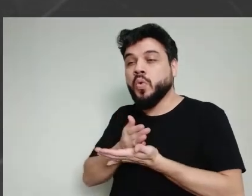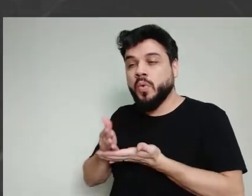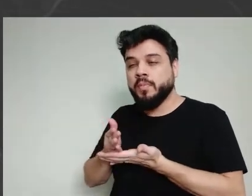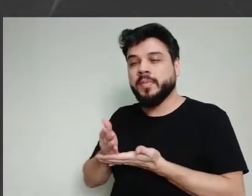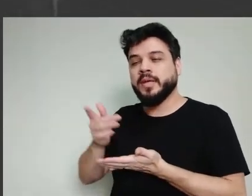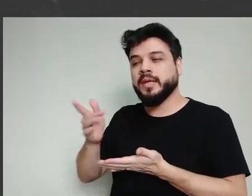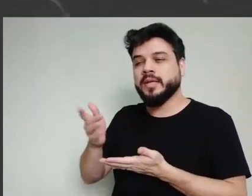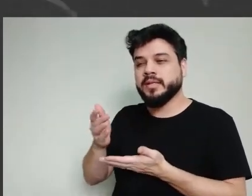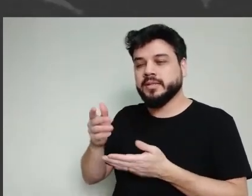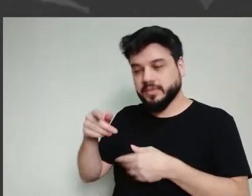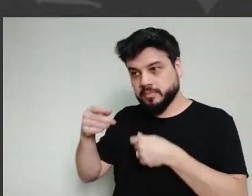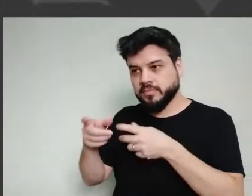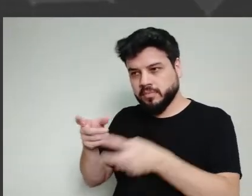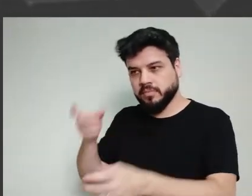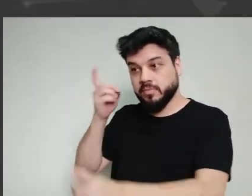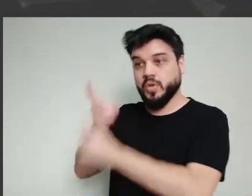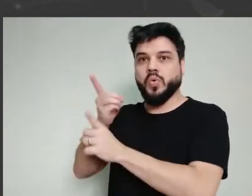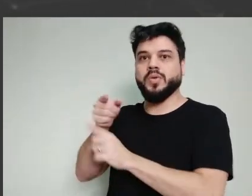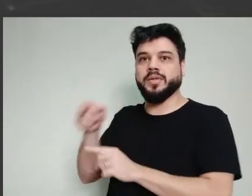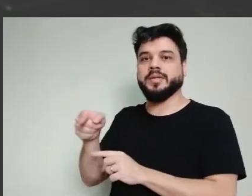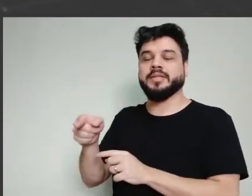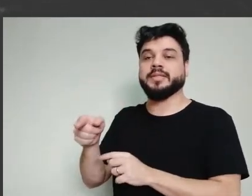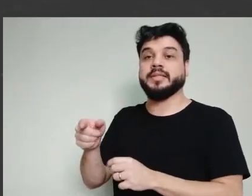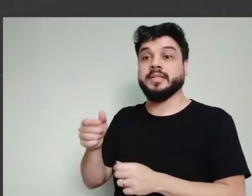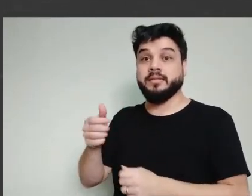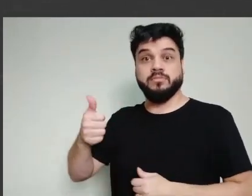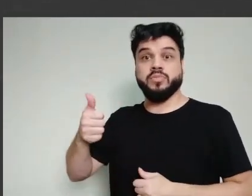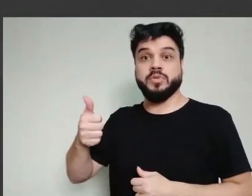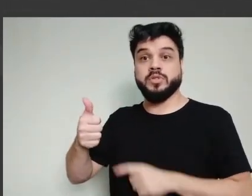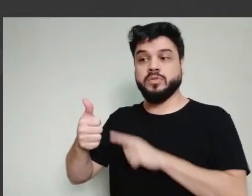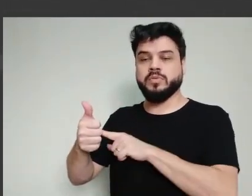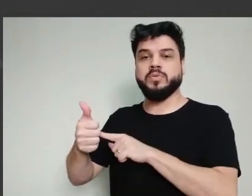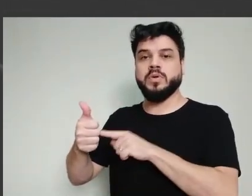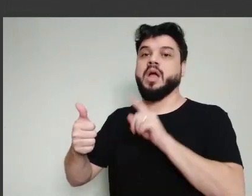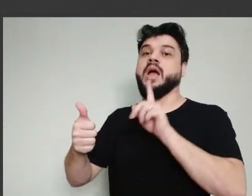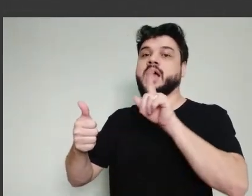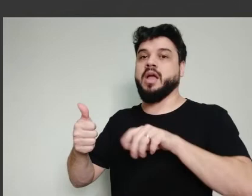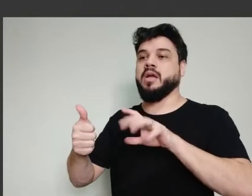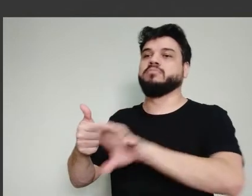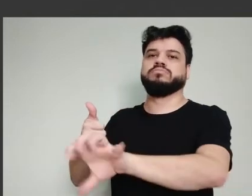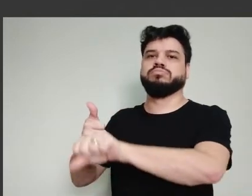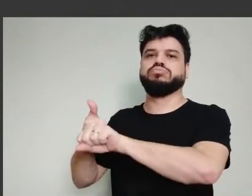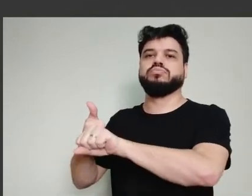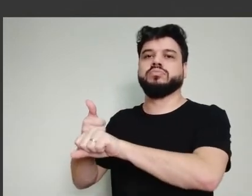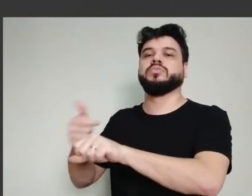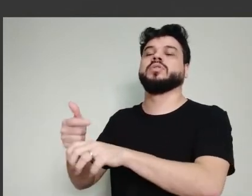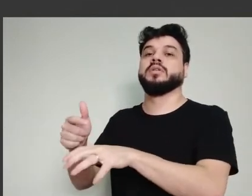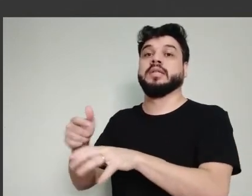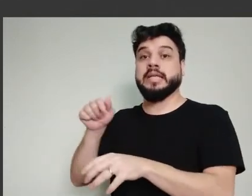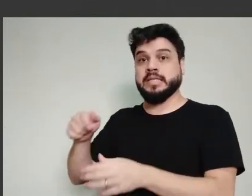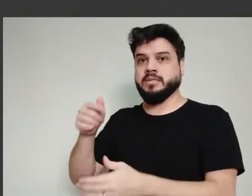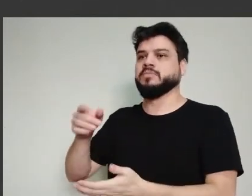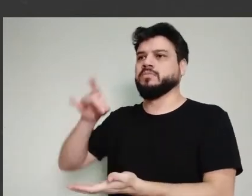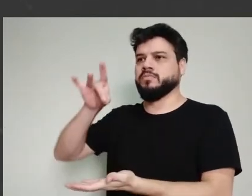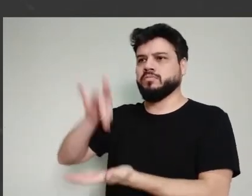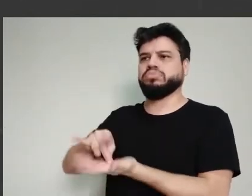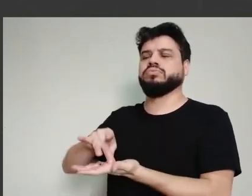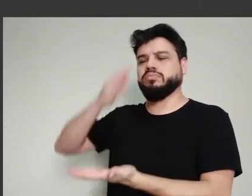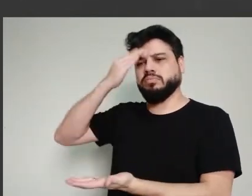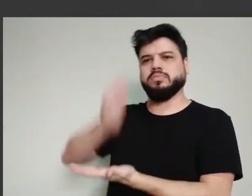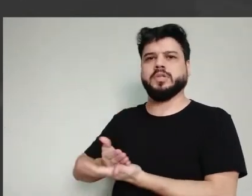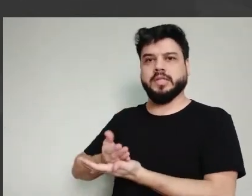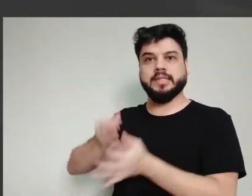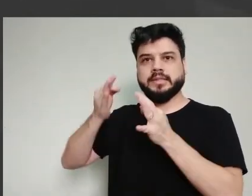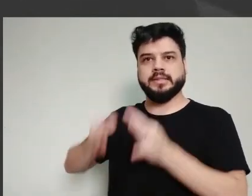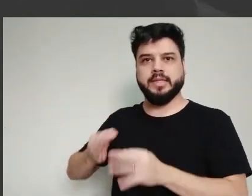confiabilidade. Só que, ao passar das semanas, a pessoa já não tem mais o vírus com ela ali naquele